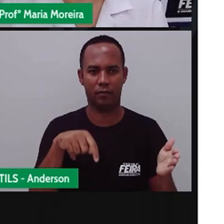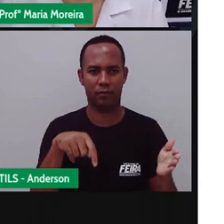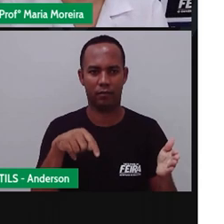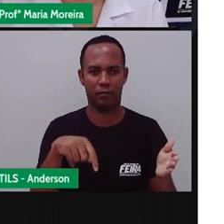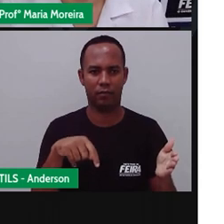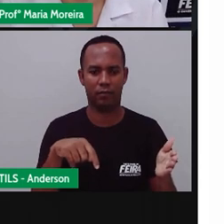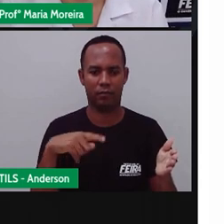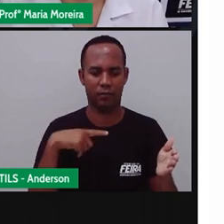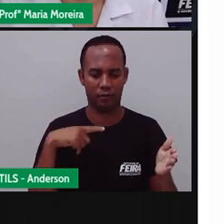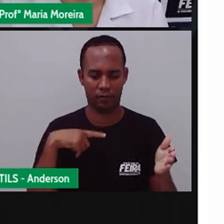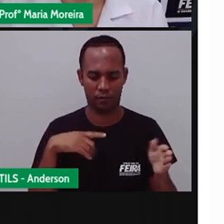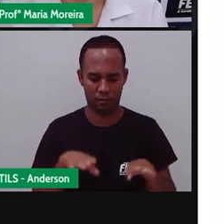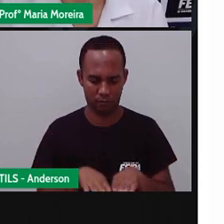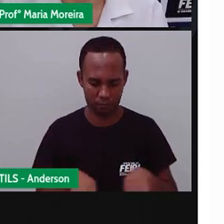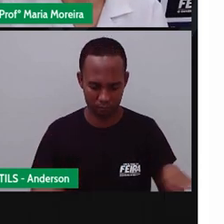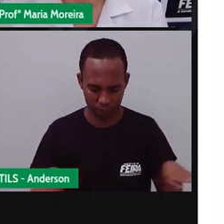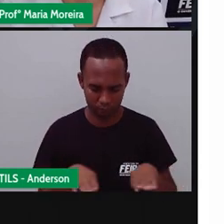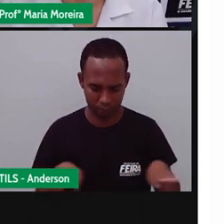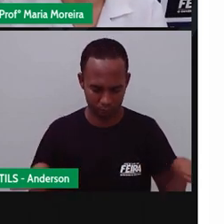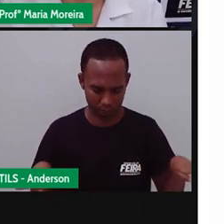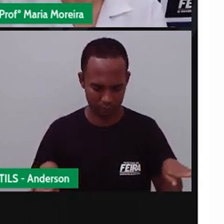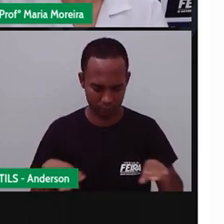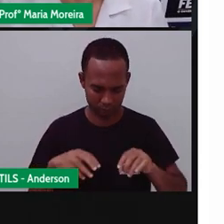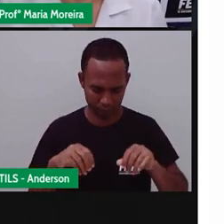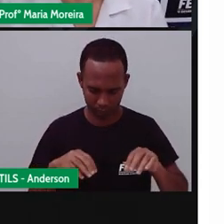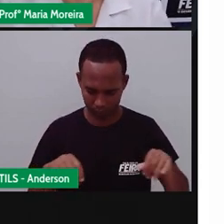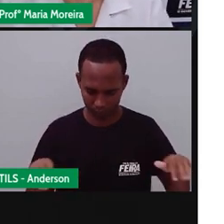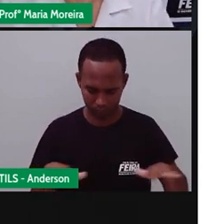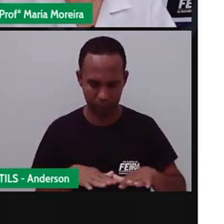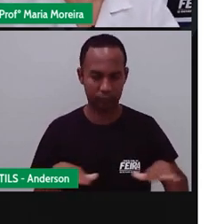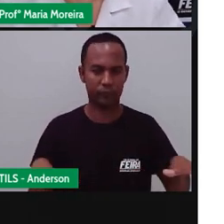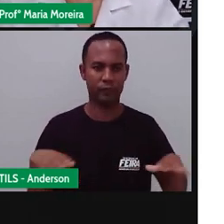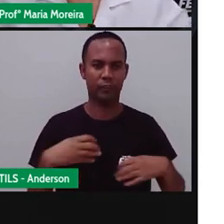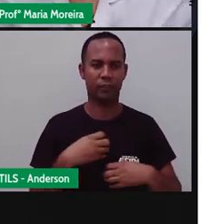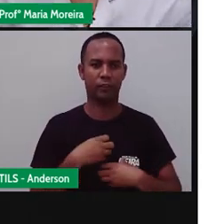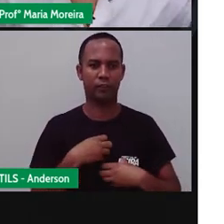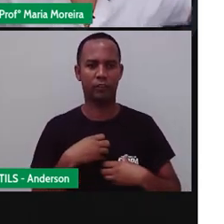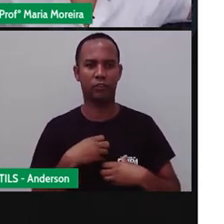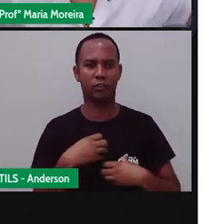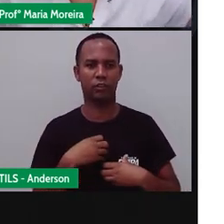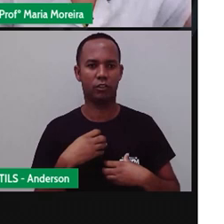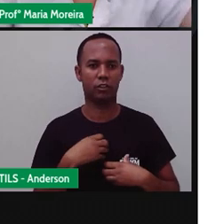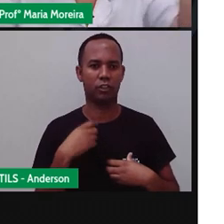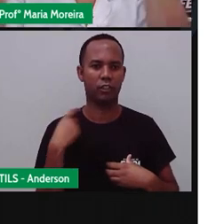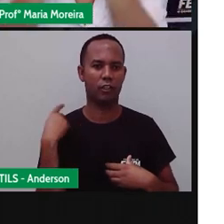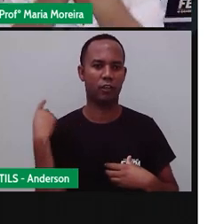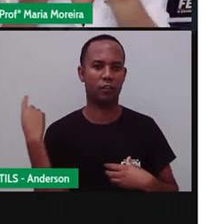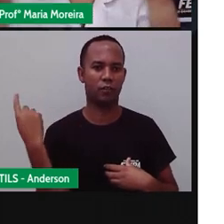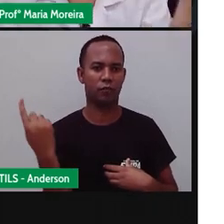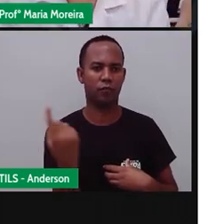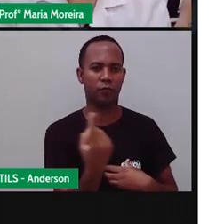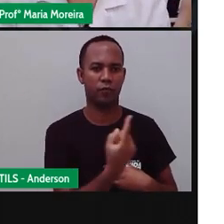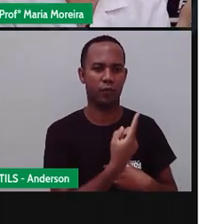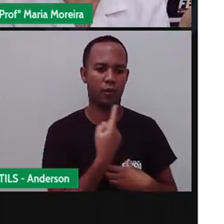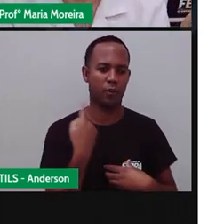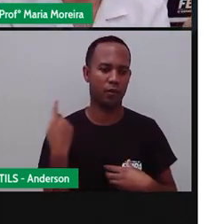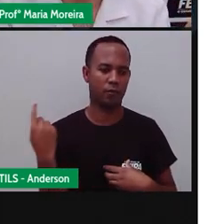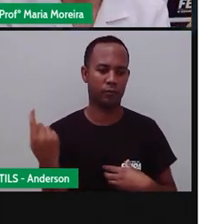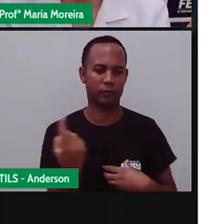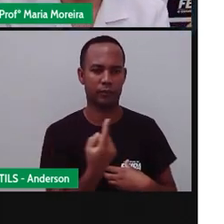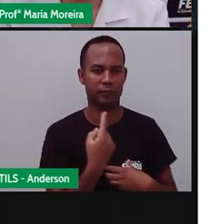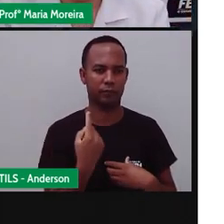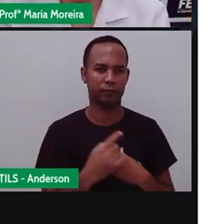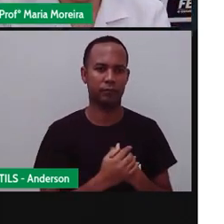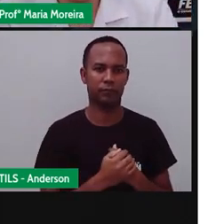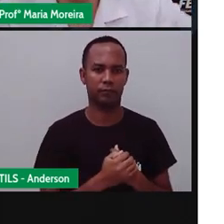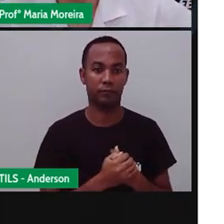de mim a tem um carpete, né, isso que é um pouco mais macio. Então, eu vou sentir o quê? Aquilo que está o quê? Ao meu redor.